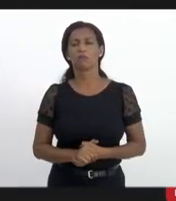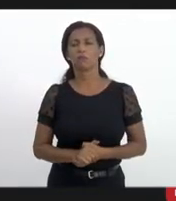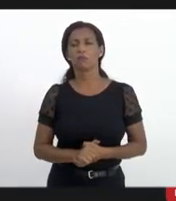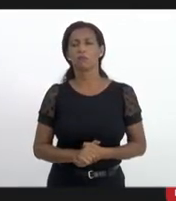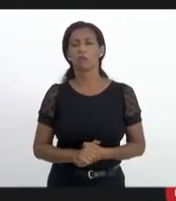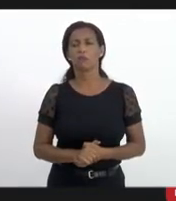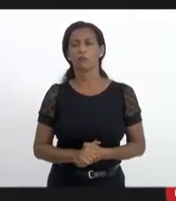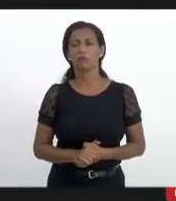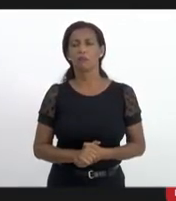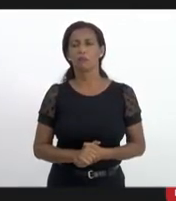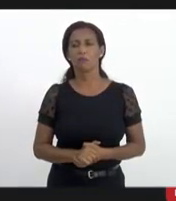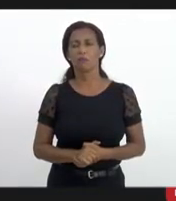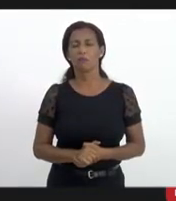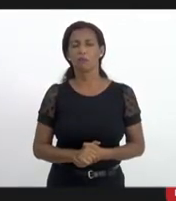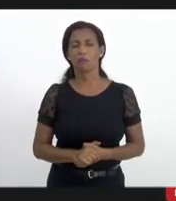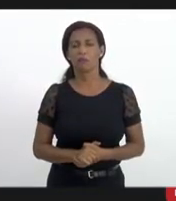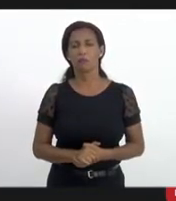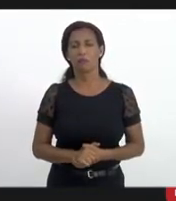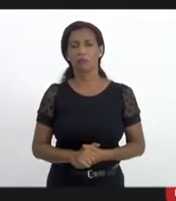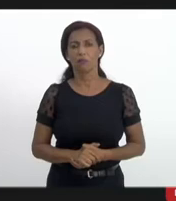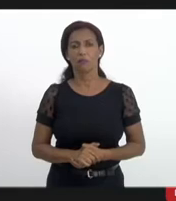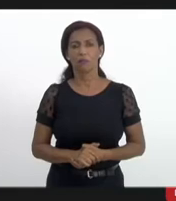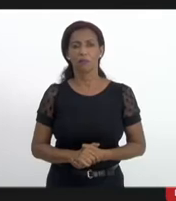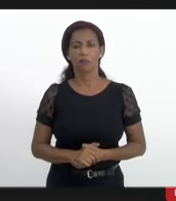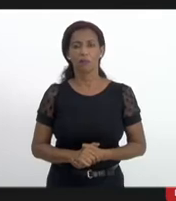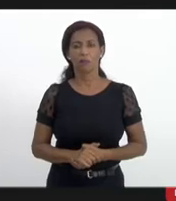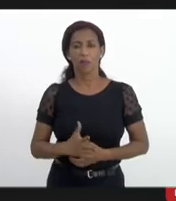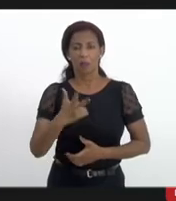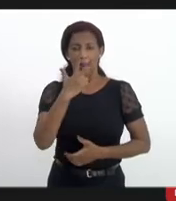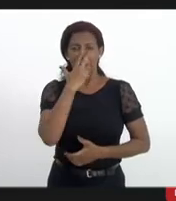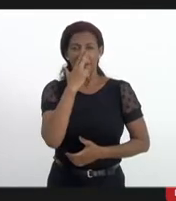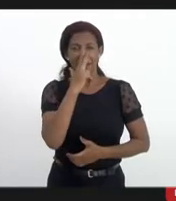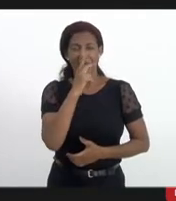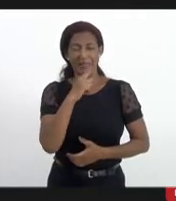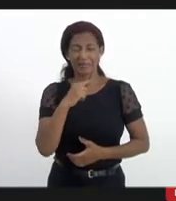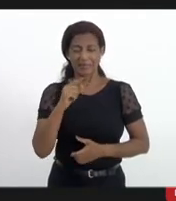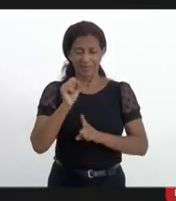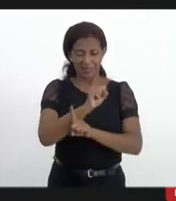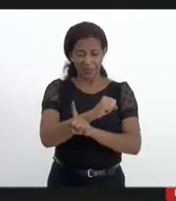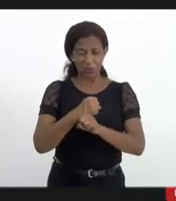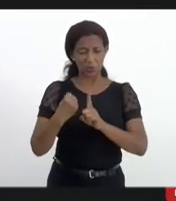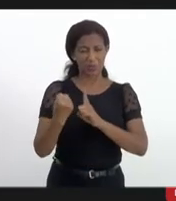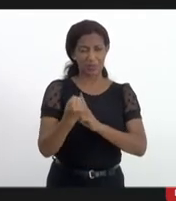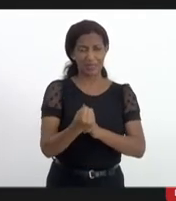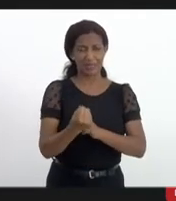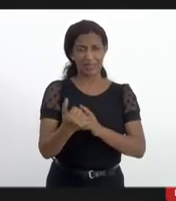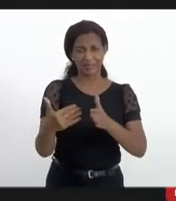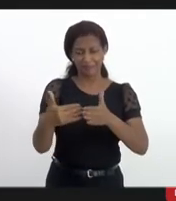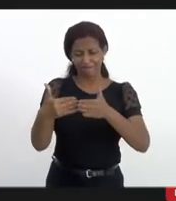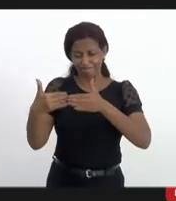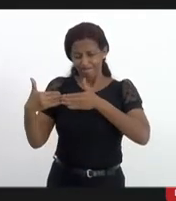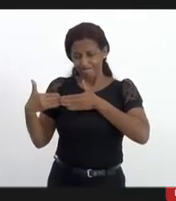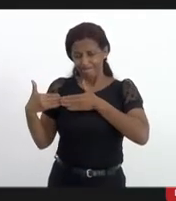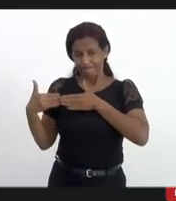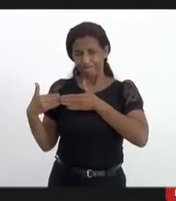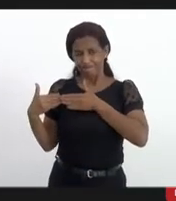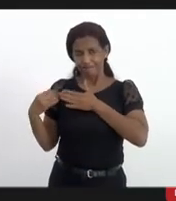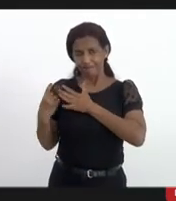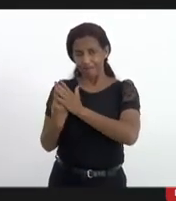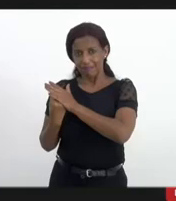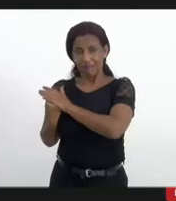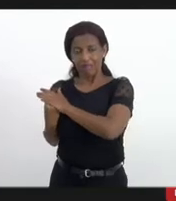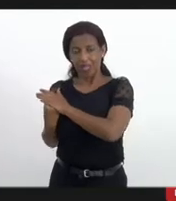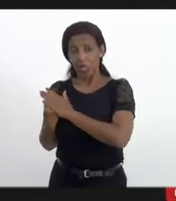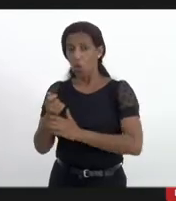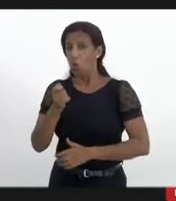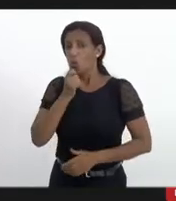a gente cada vez mais acuados a sociedade acuada né não tem um